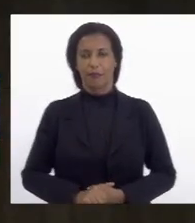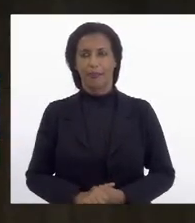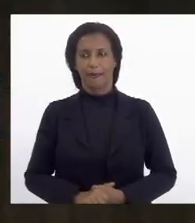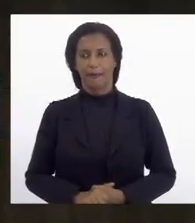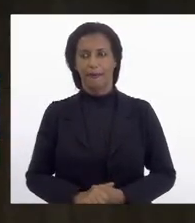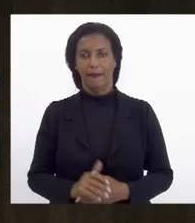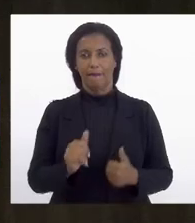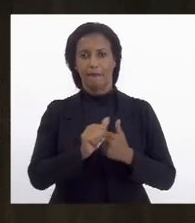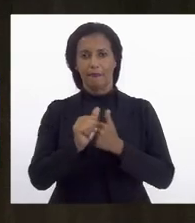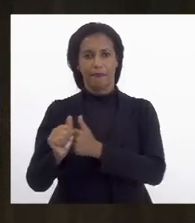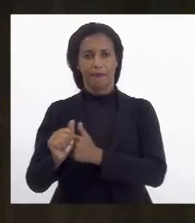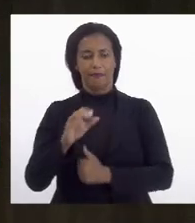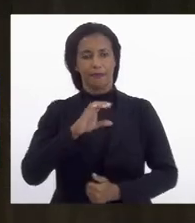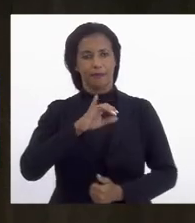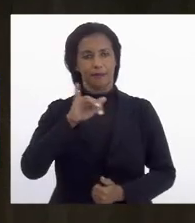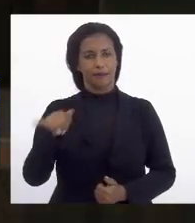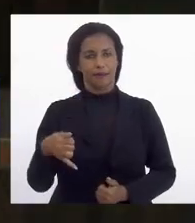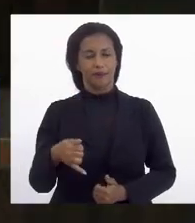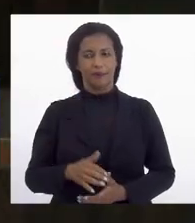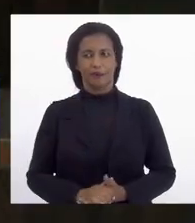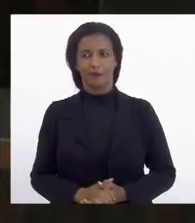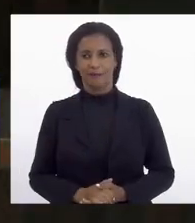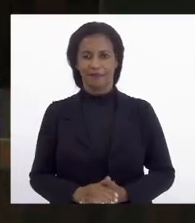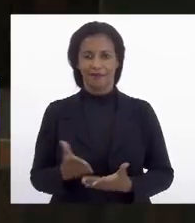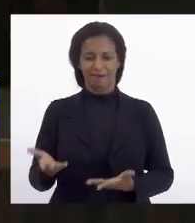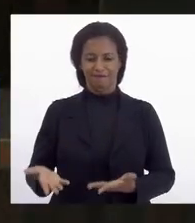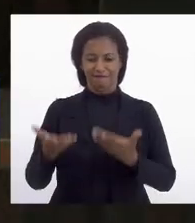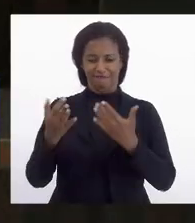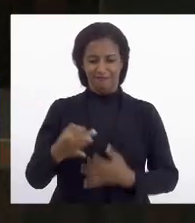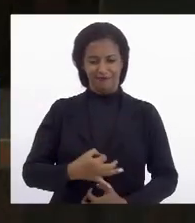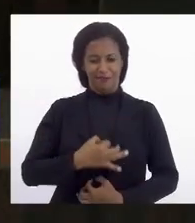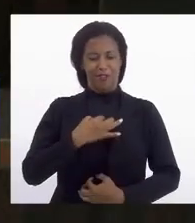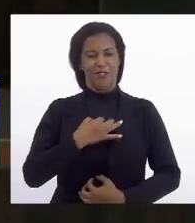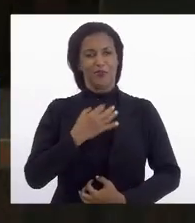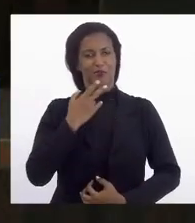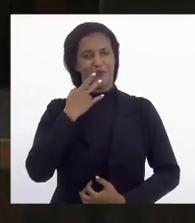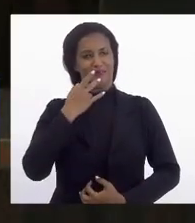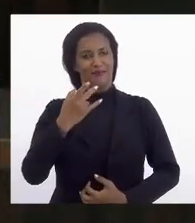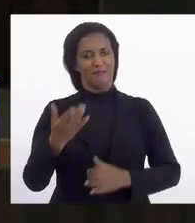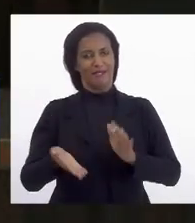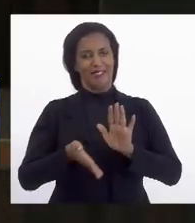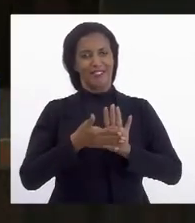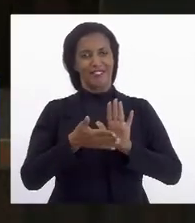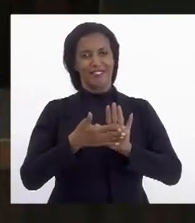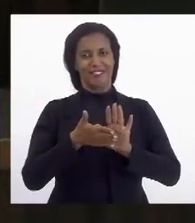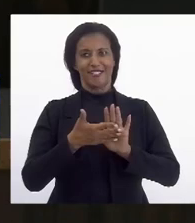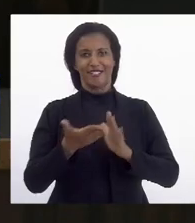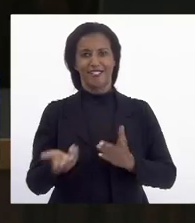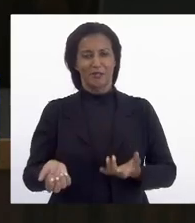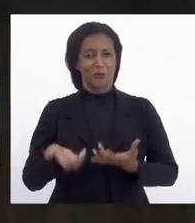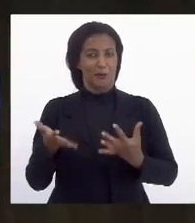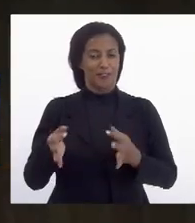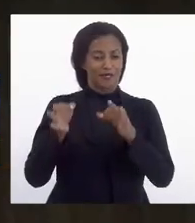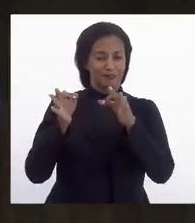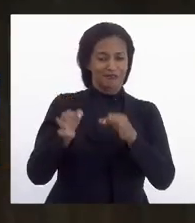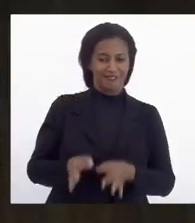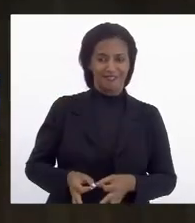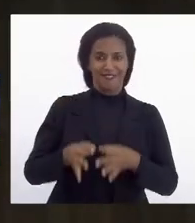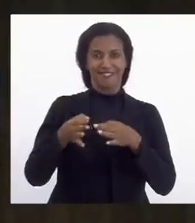acompanha o parecer da CCJ quanta elegância para dar um parecer quanta classe